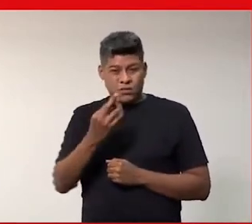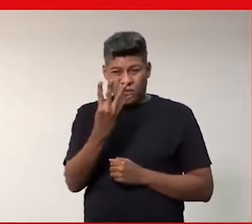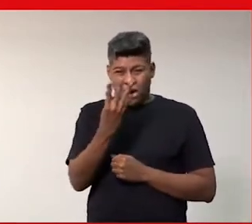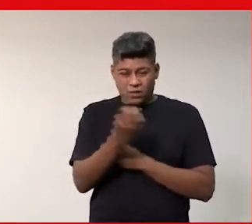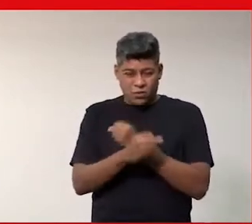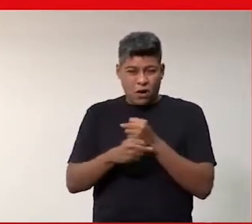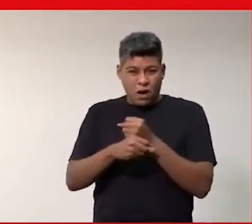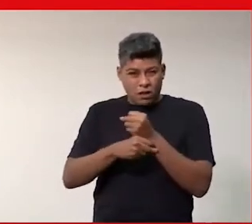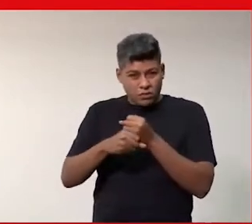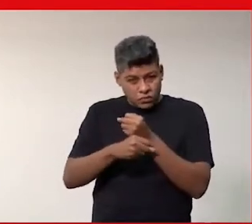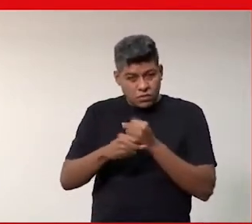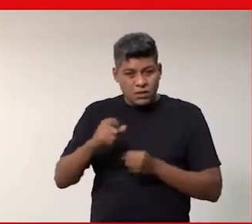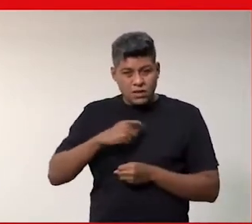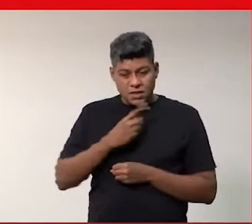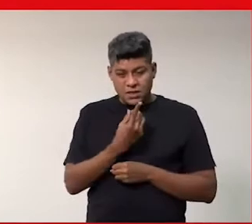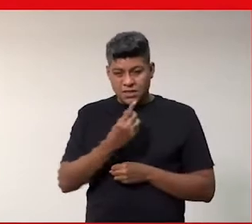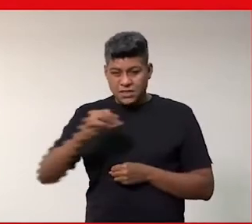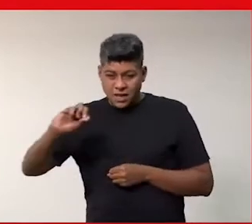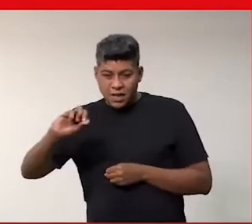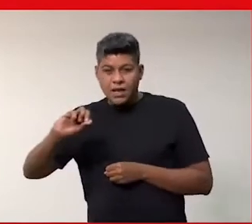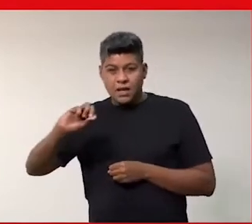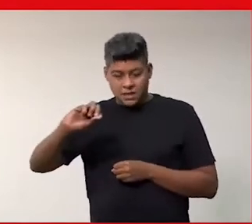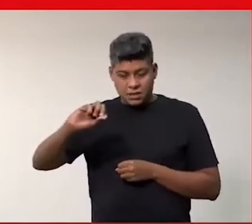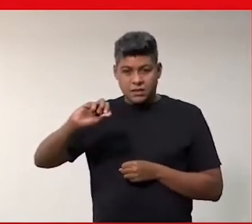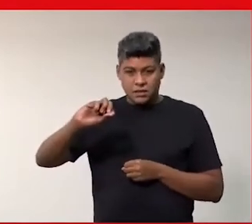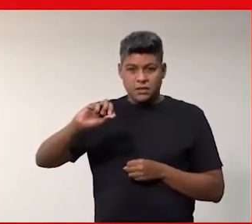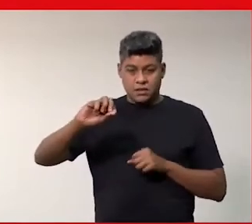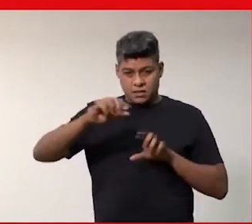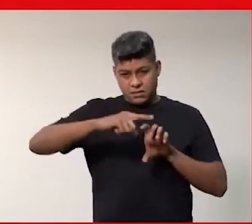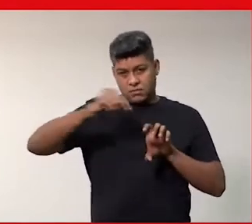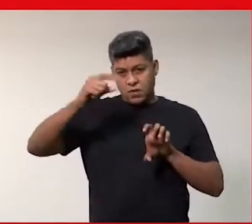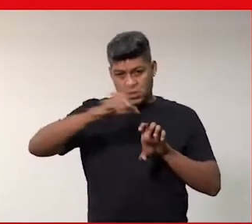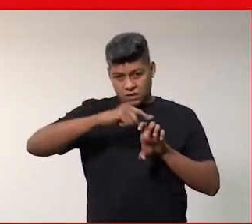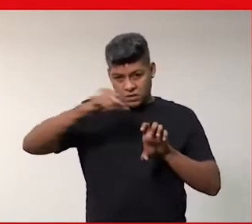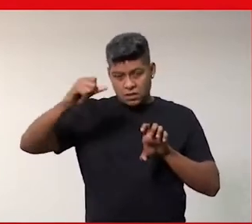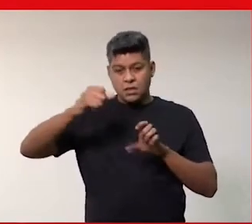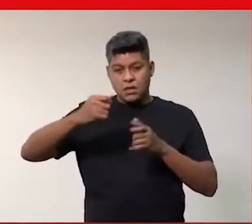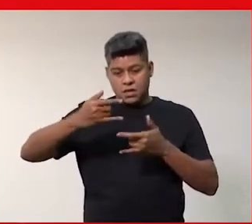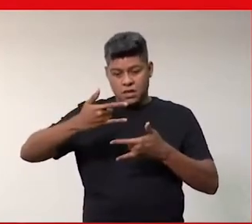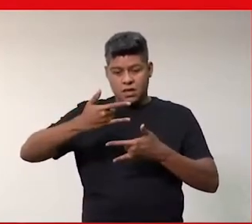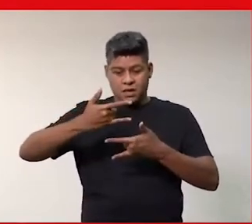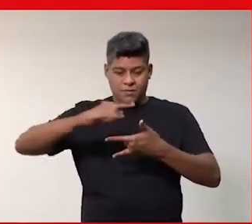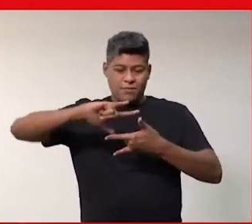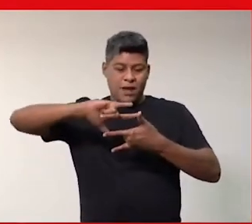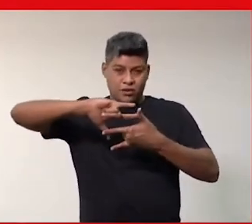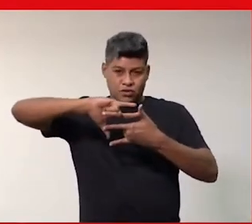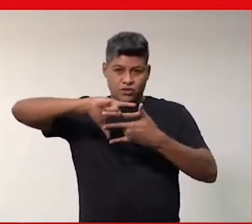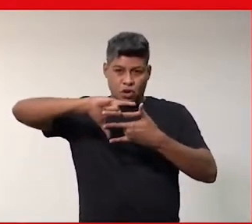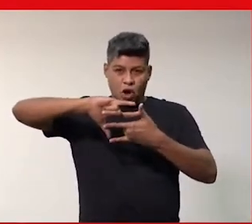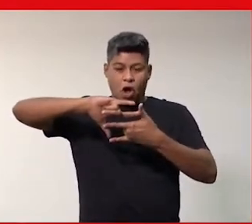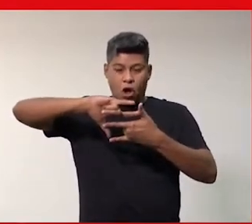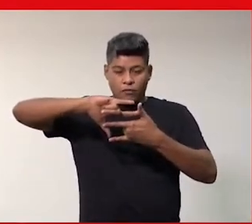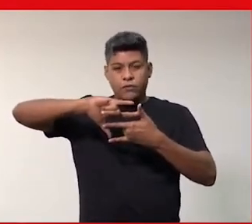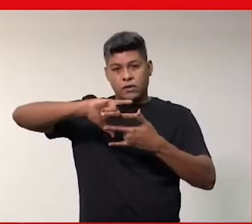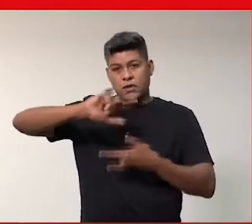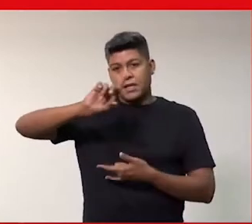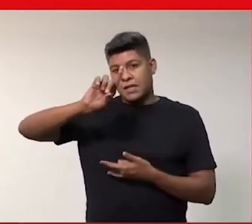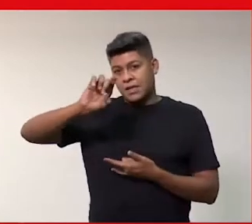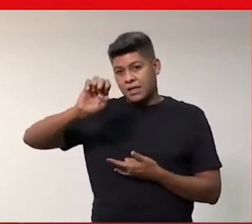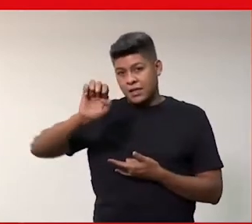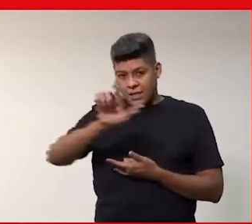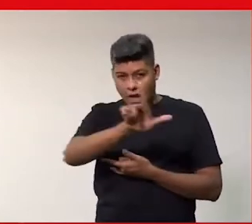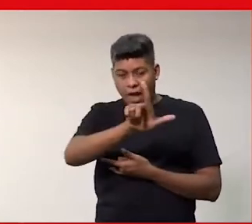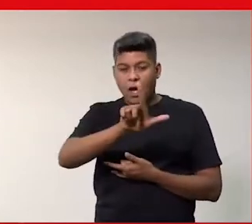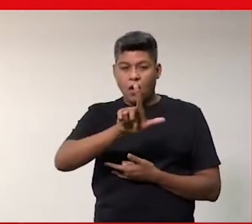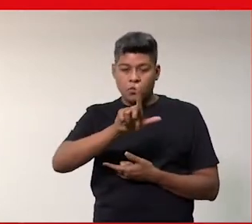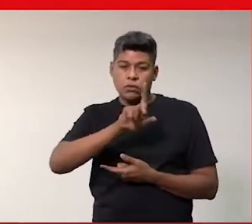é autora de mais de cem patentes combinadas, Microsoft, EMC e Dell, tem muitos livros e